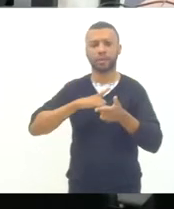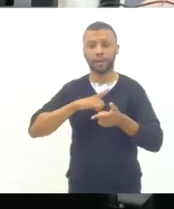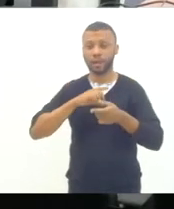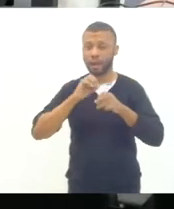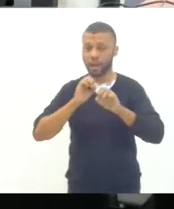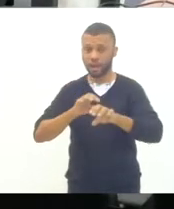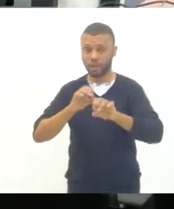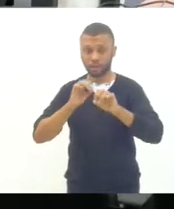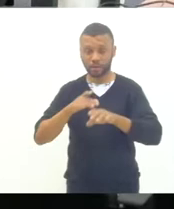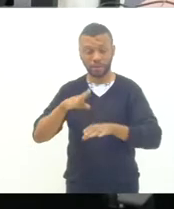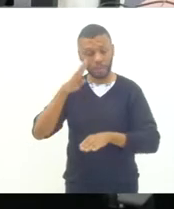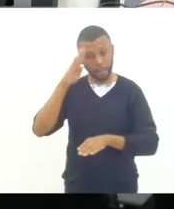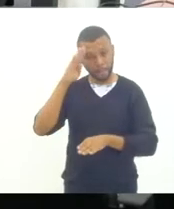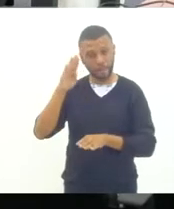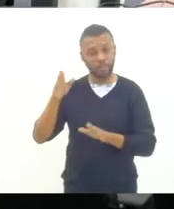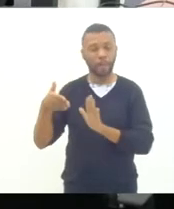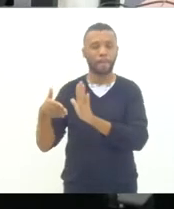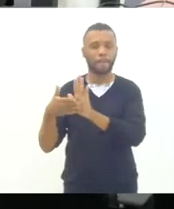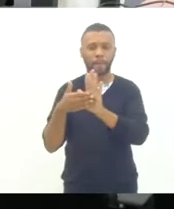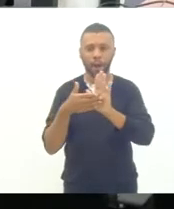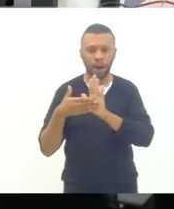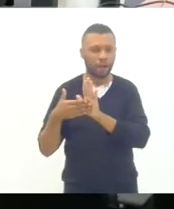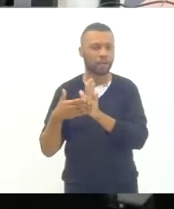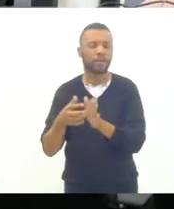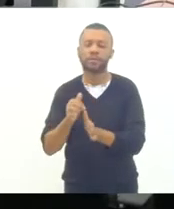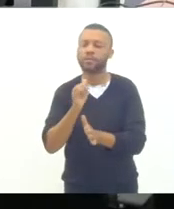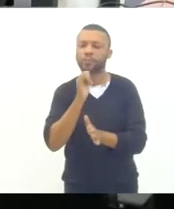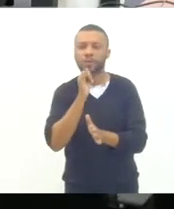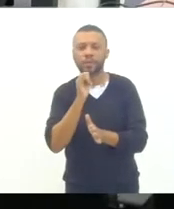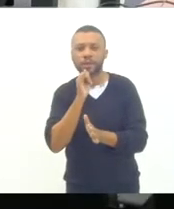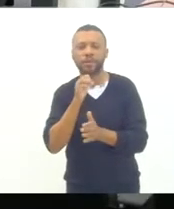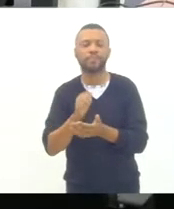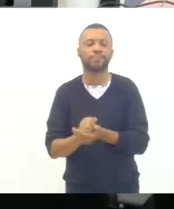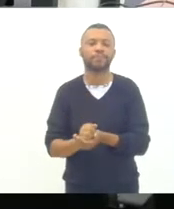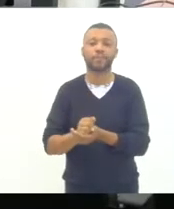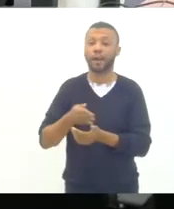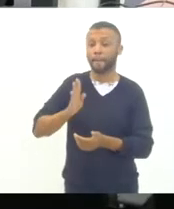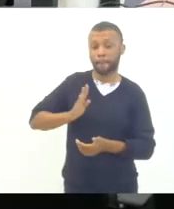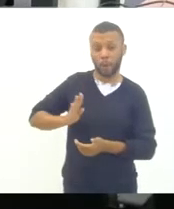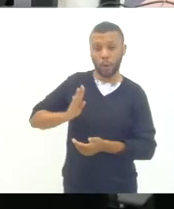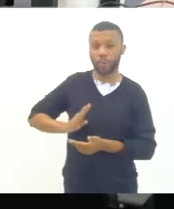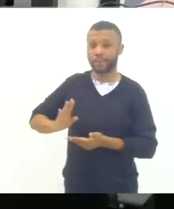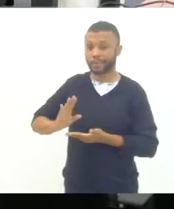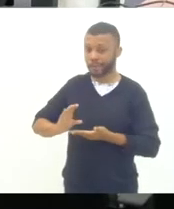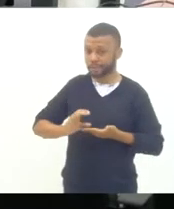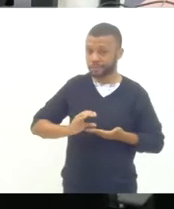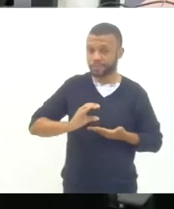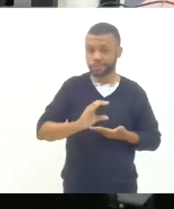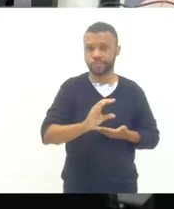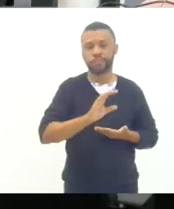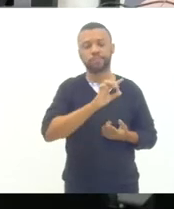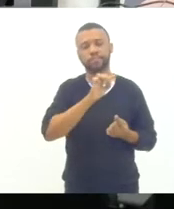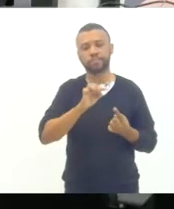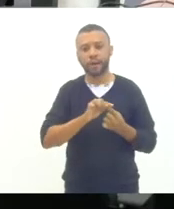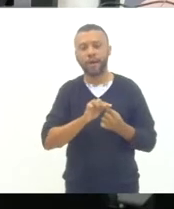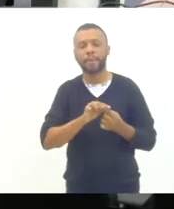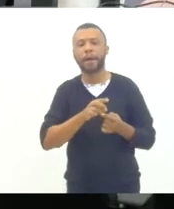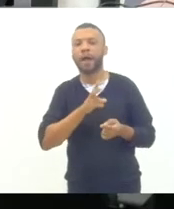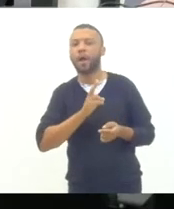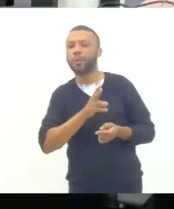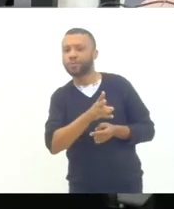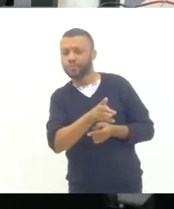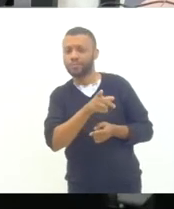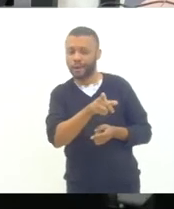falta principal, por exemplo, de bolsa, auxílio para esses alunos para aumentar a permanência e evitar o